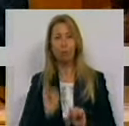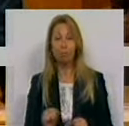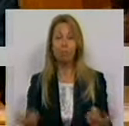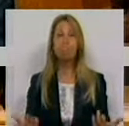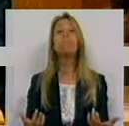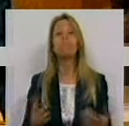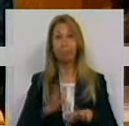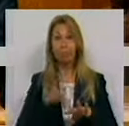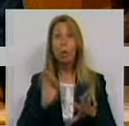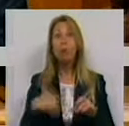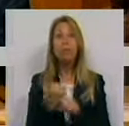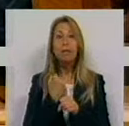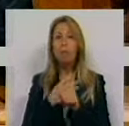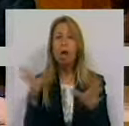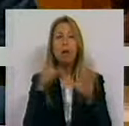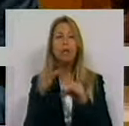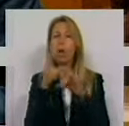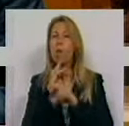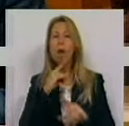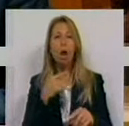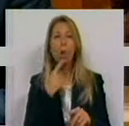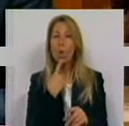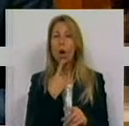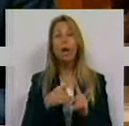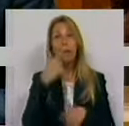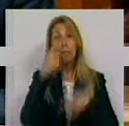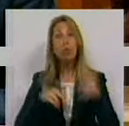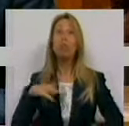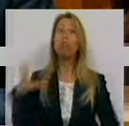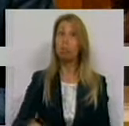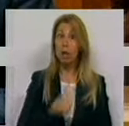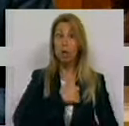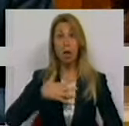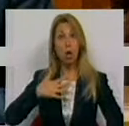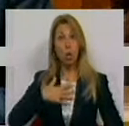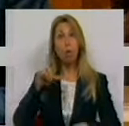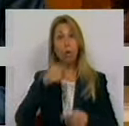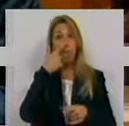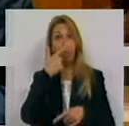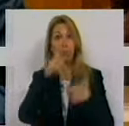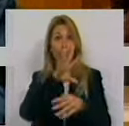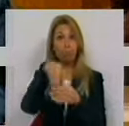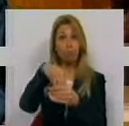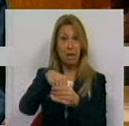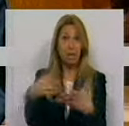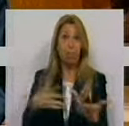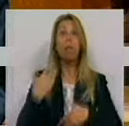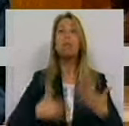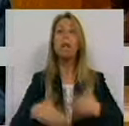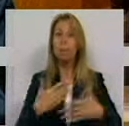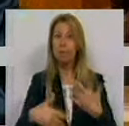trabalho extraordinário dos portugueses, em especial dos empresários e agentes envolvidos na sua ação e dinamização.